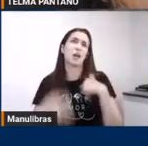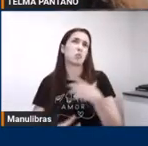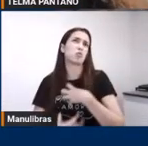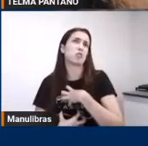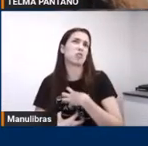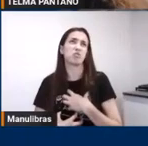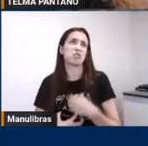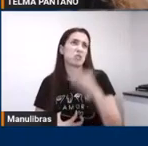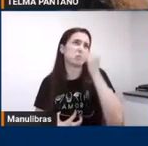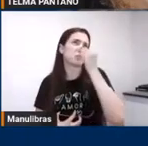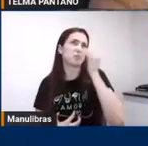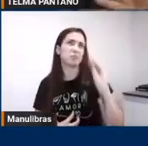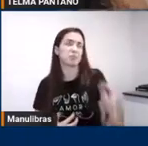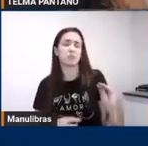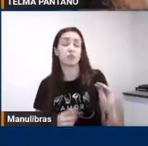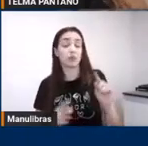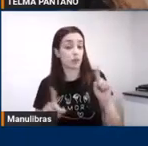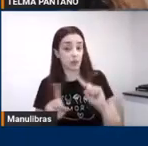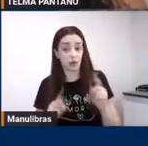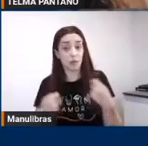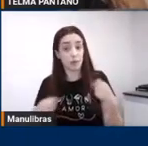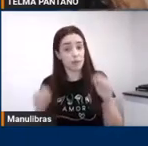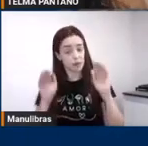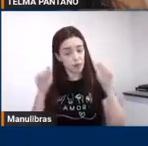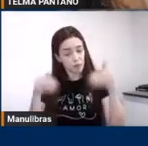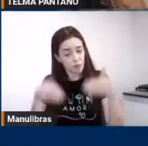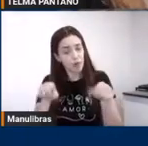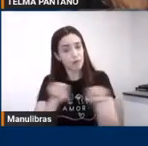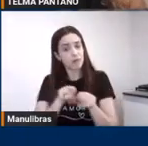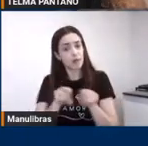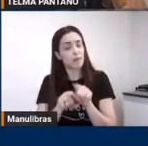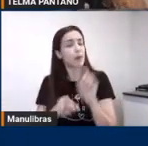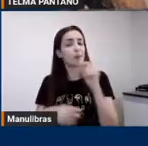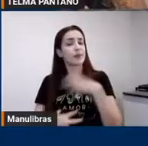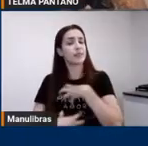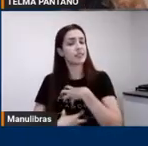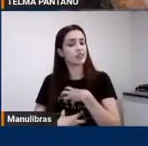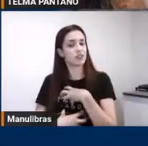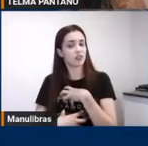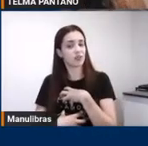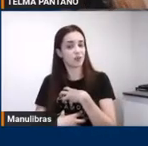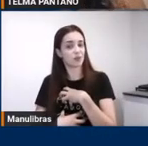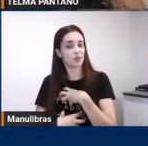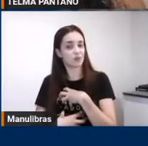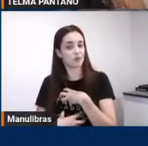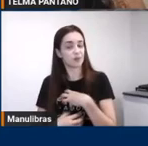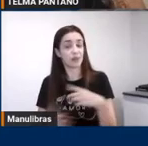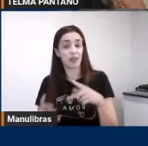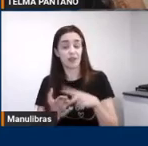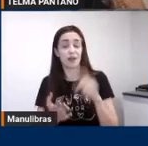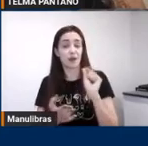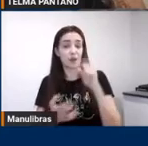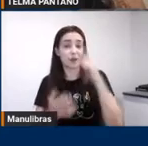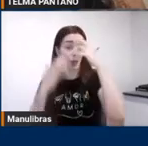troca. A grande verdade é que para o cérebro a troca é uma consequência.